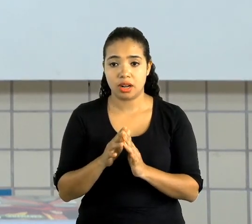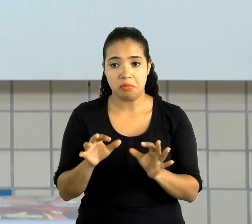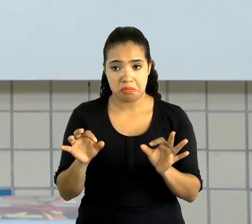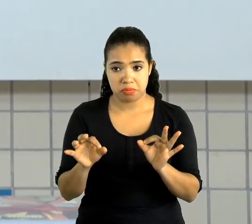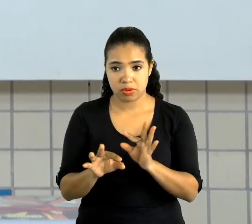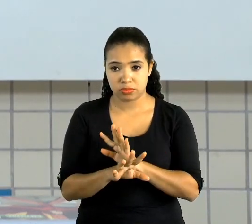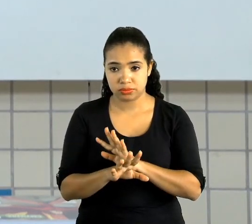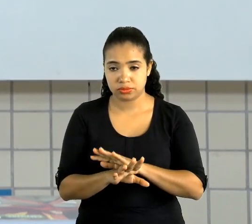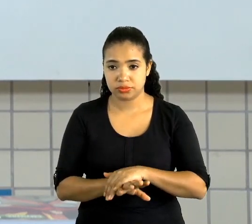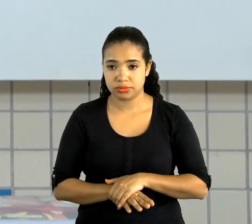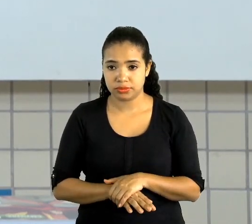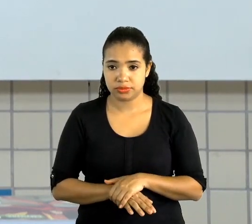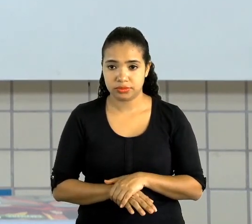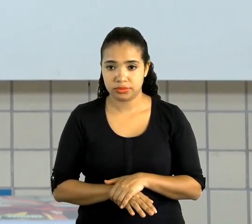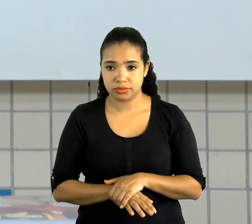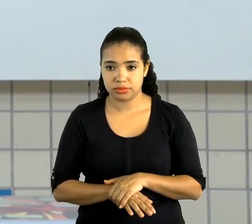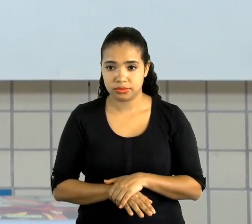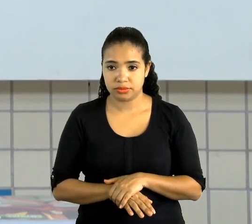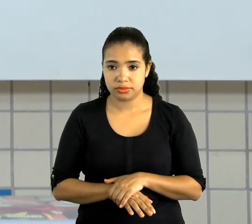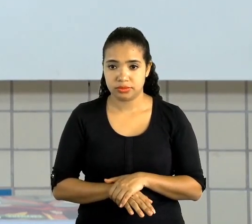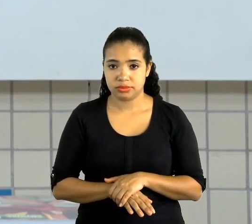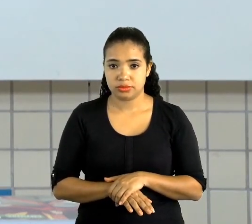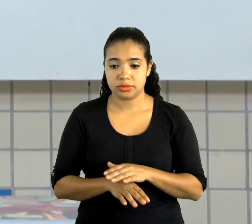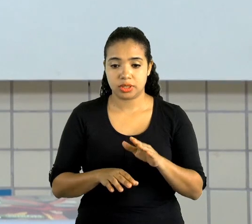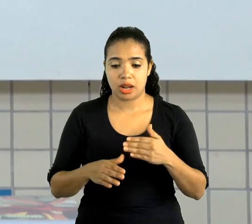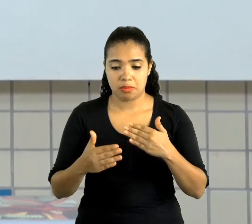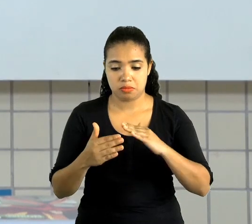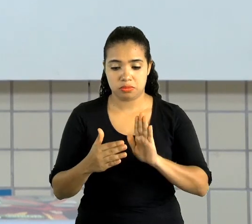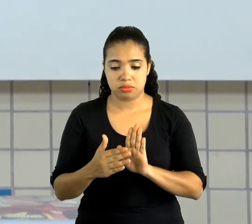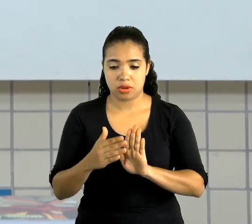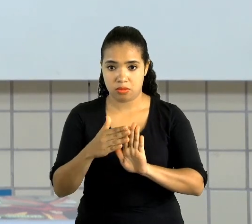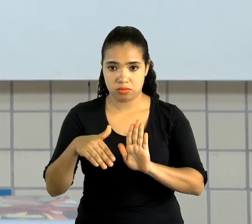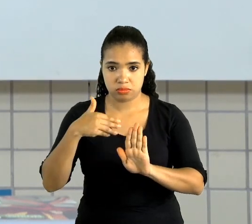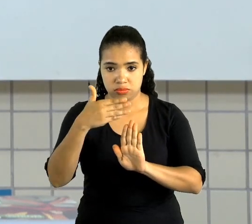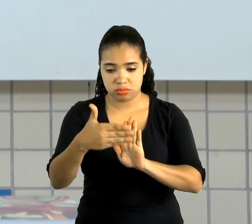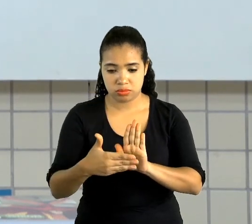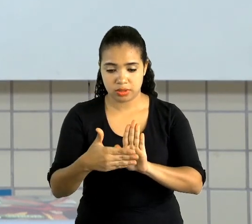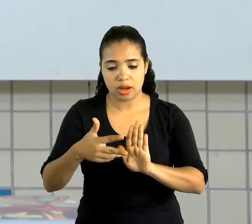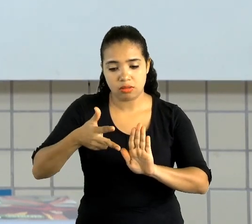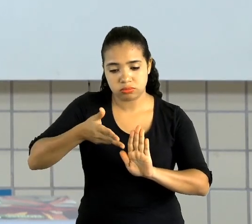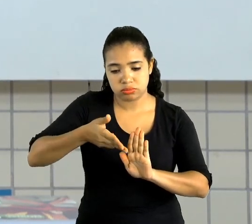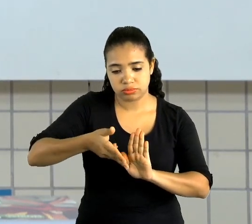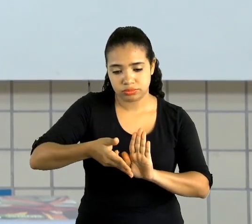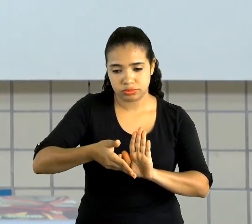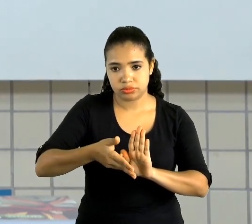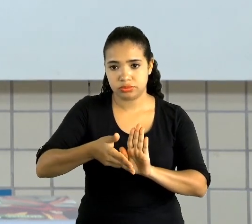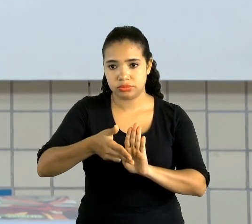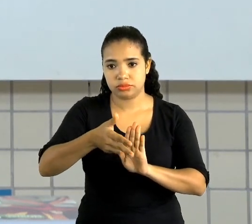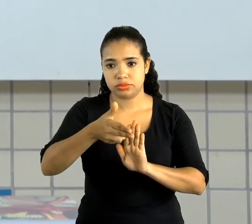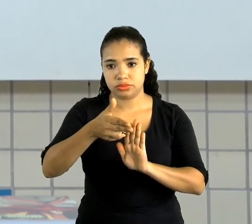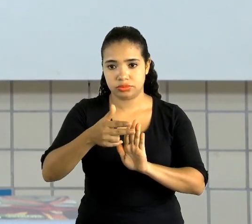aqui a parte da frente, no formato de triângulo.